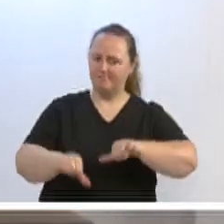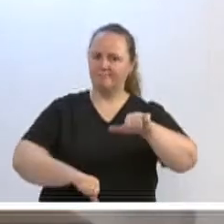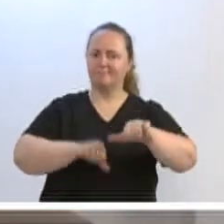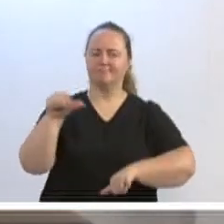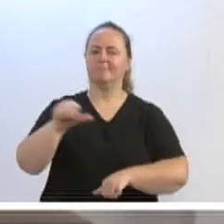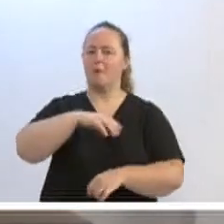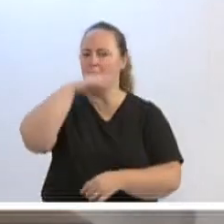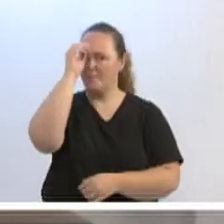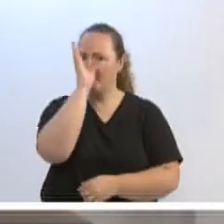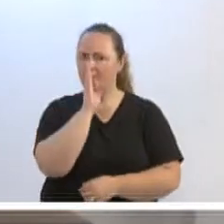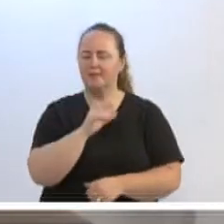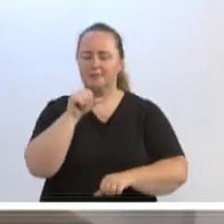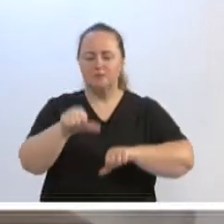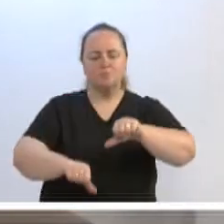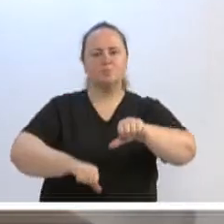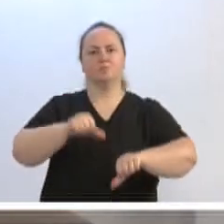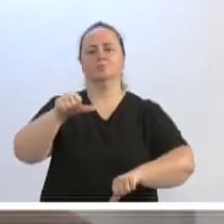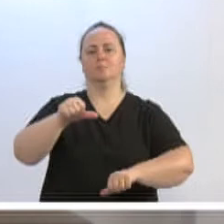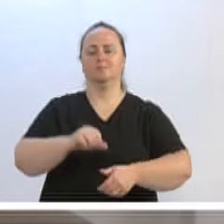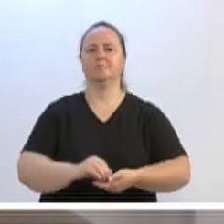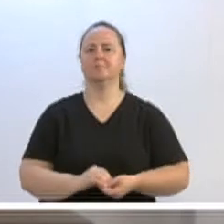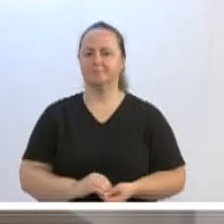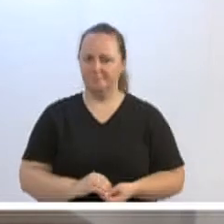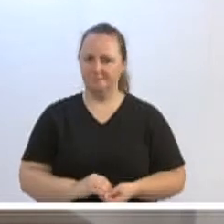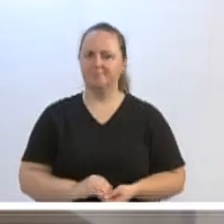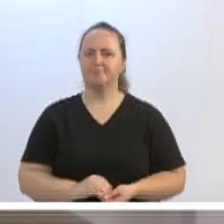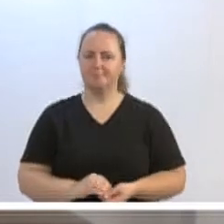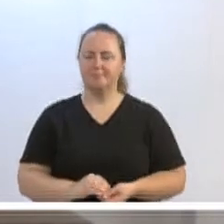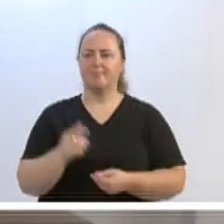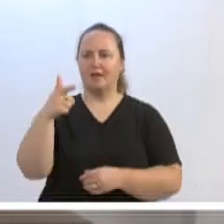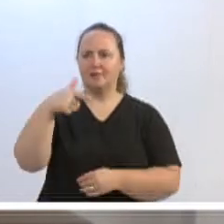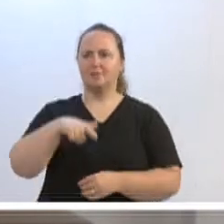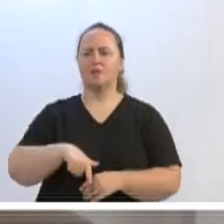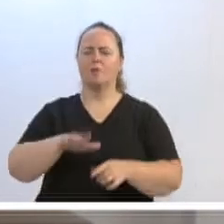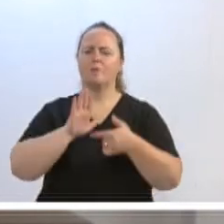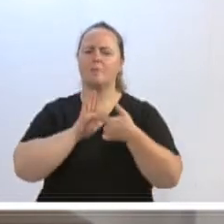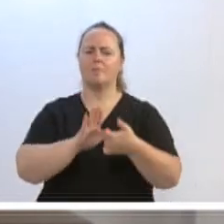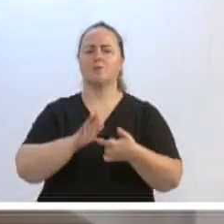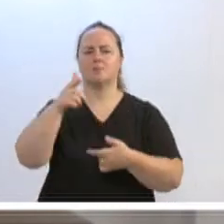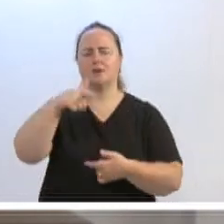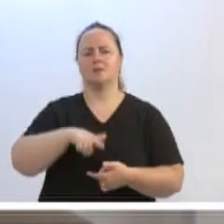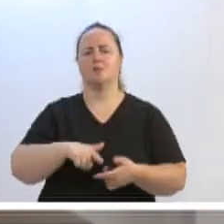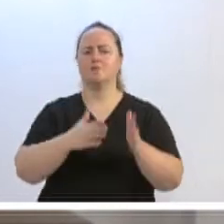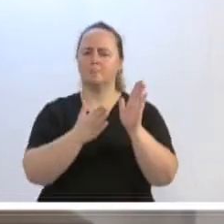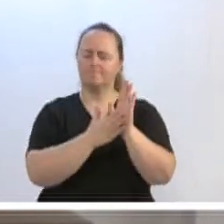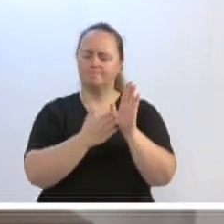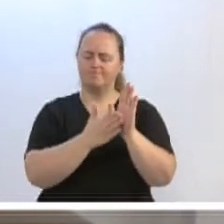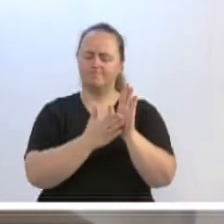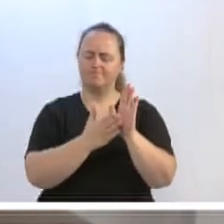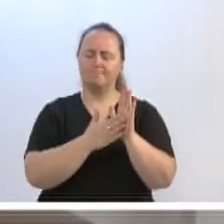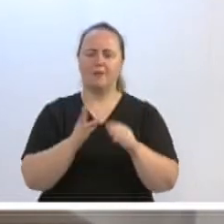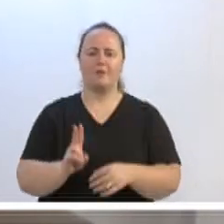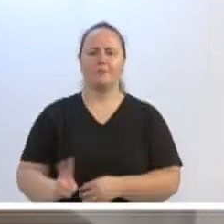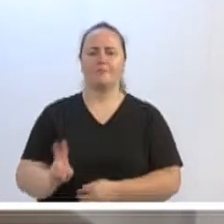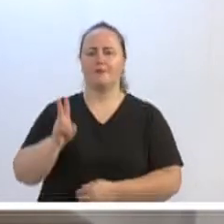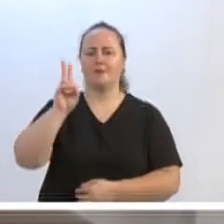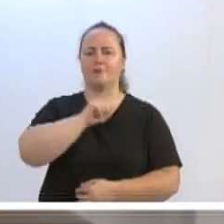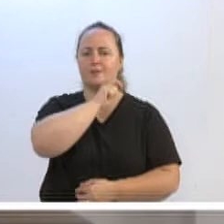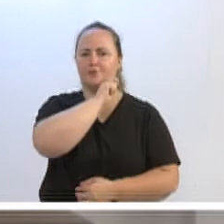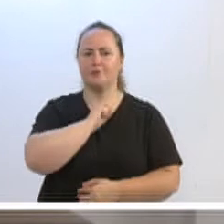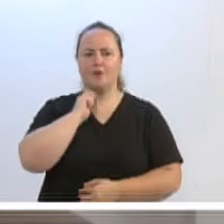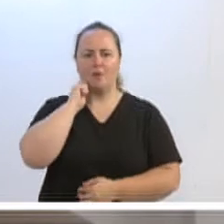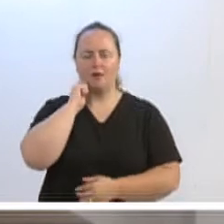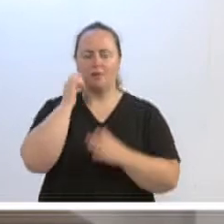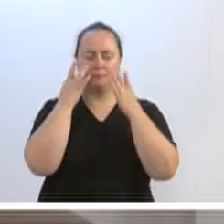caminha para o novo rumo, e queria mais uma vez enfatizar a vitória exemplar do vereador Ricardo Alba, que